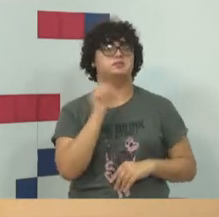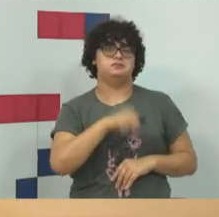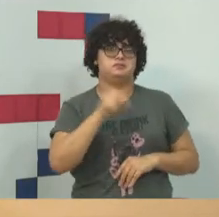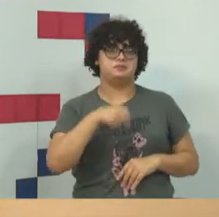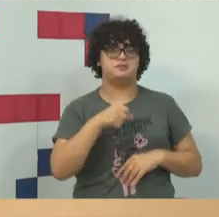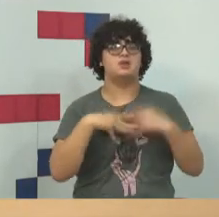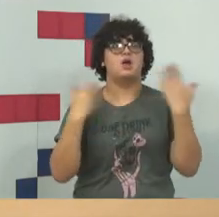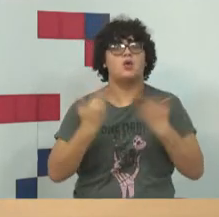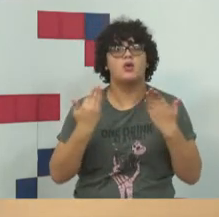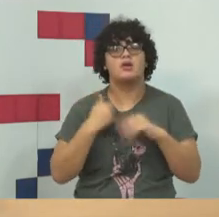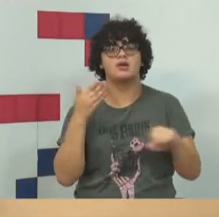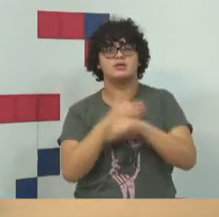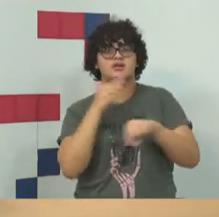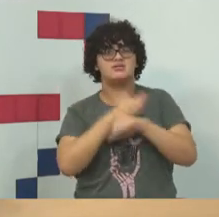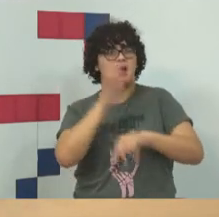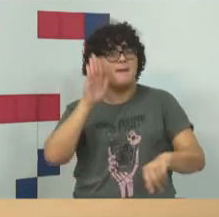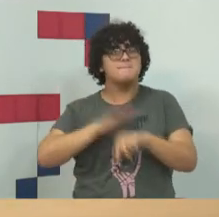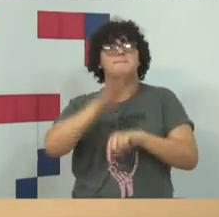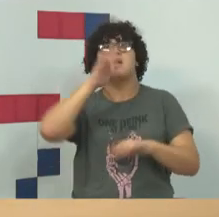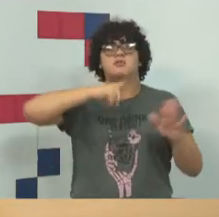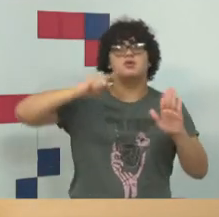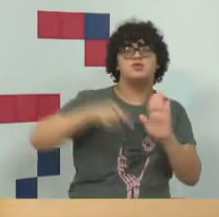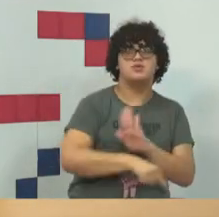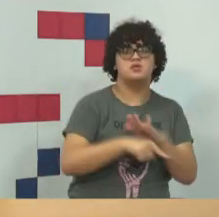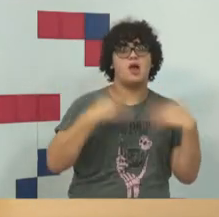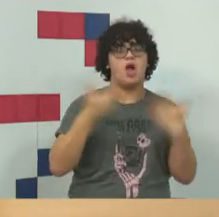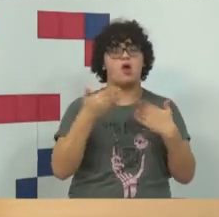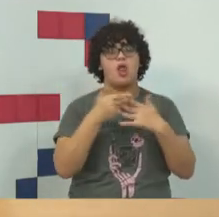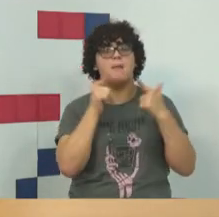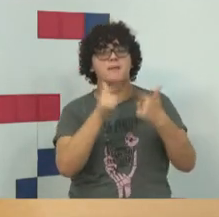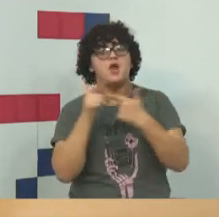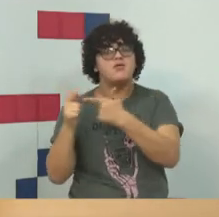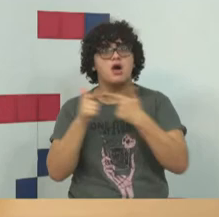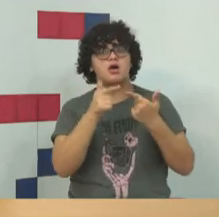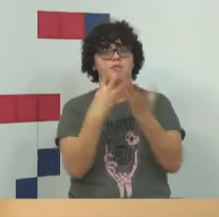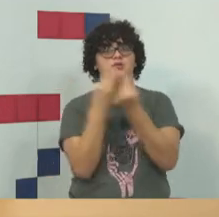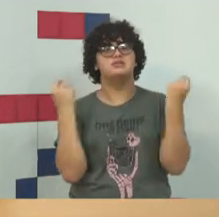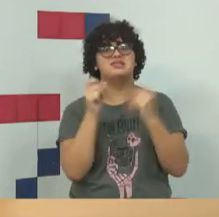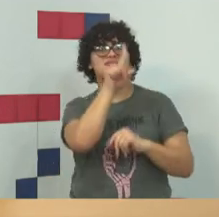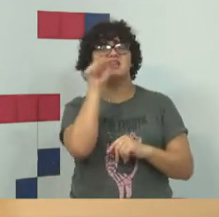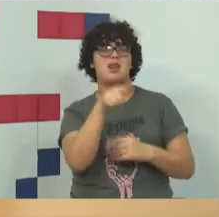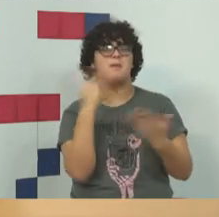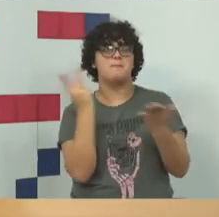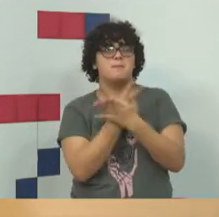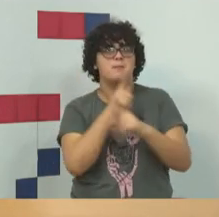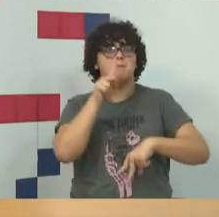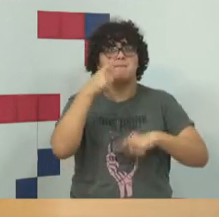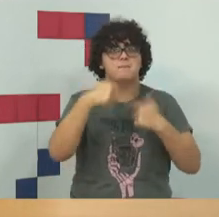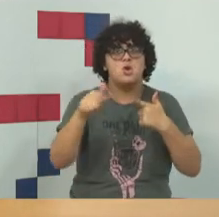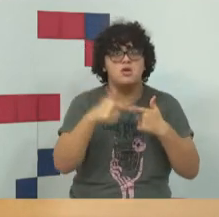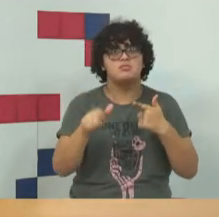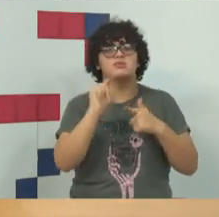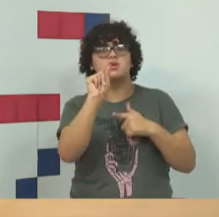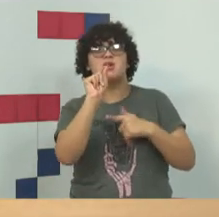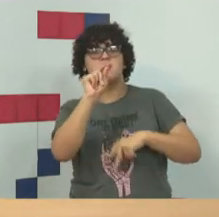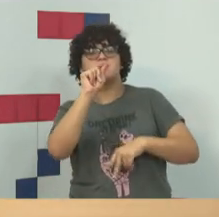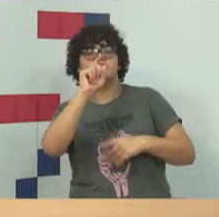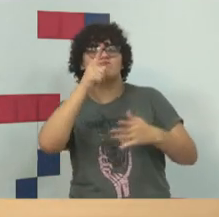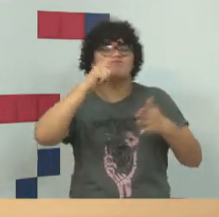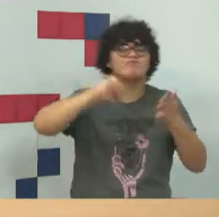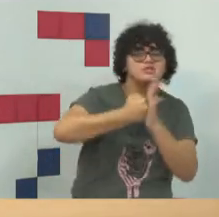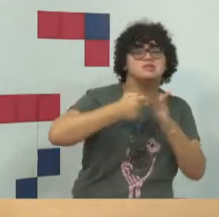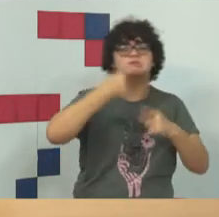tem que entrar mais um pouquinho mais a fundo. E aí a grande provocação, será que a gente pode proibir uma Deep Web? Olha, não é uma